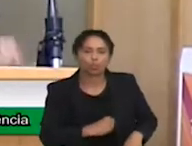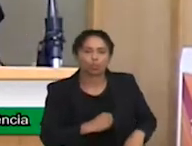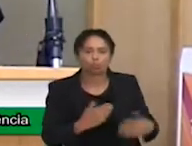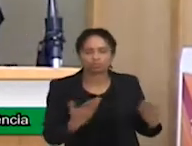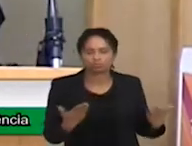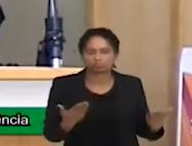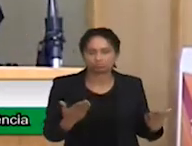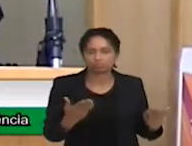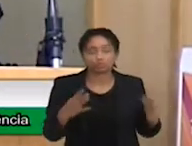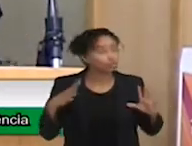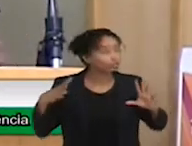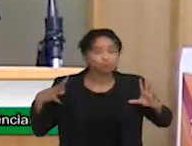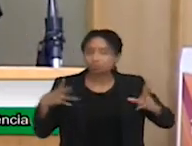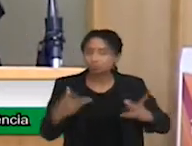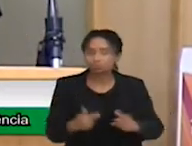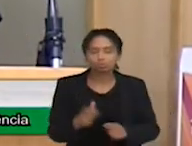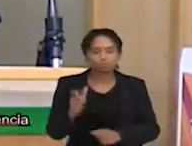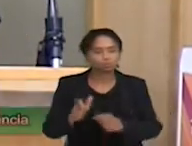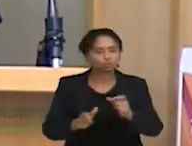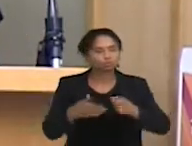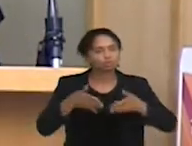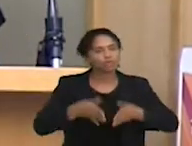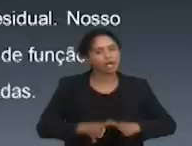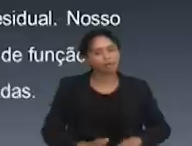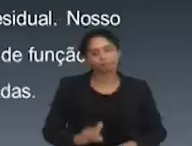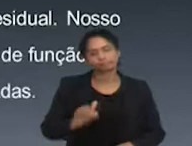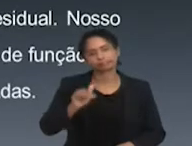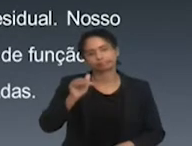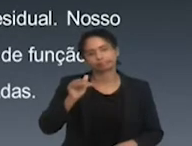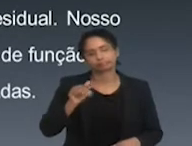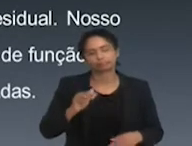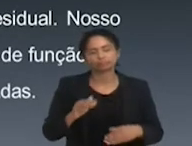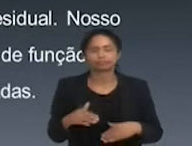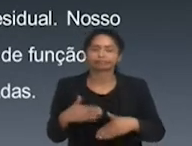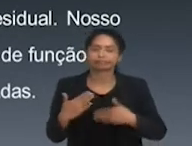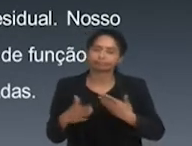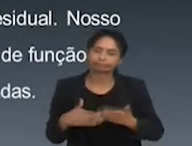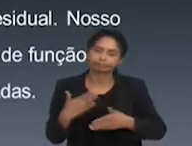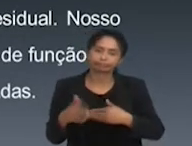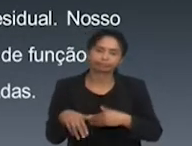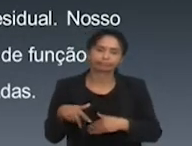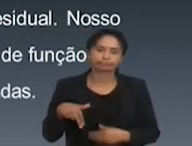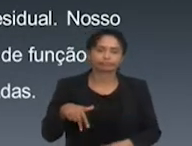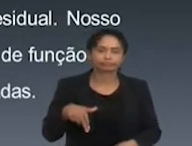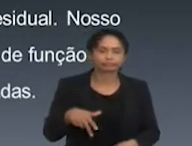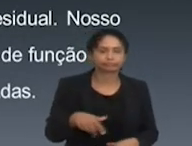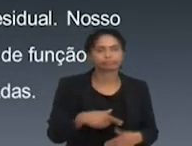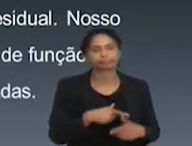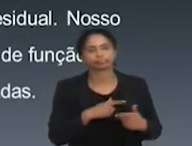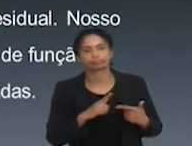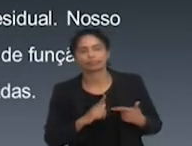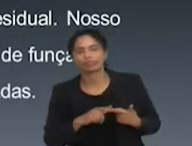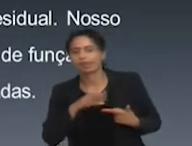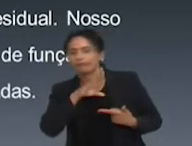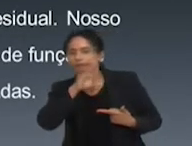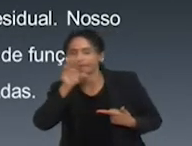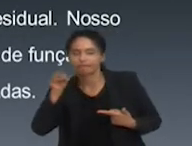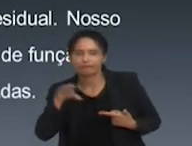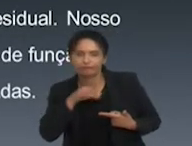todos os mamíferos nascem assim. Dois anos depois, a gente anda, a gente fala, a gente faz troca social, gente está